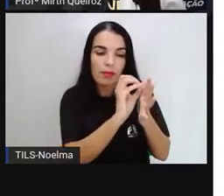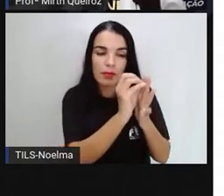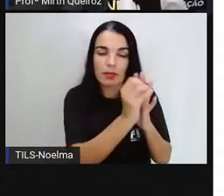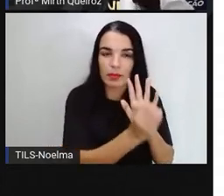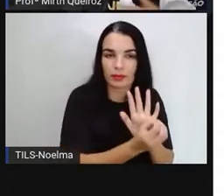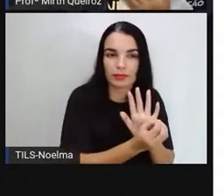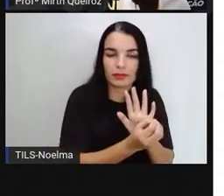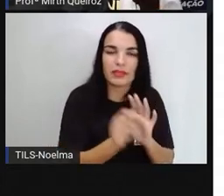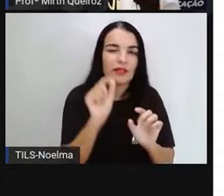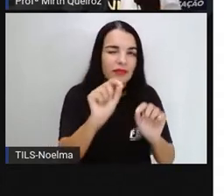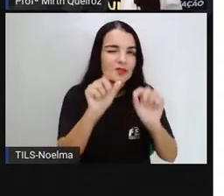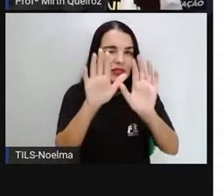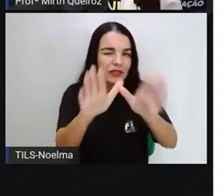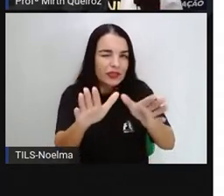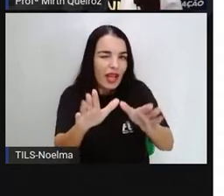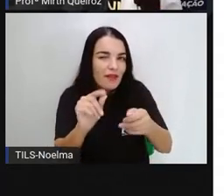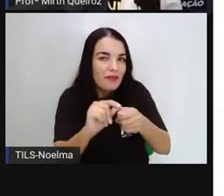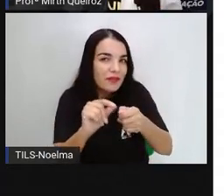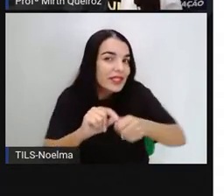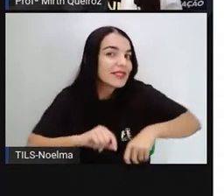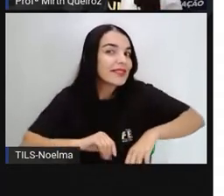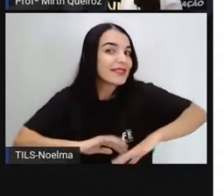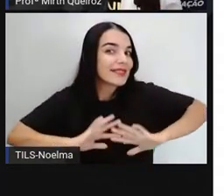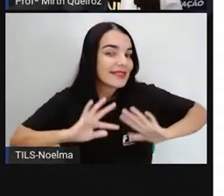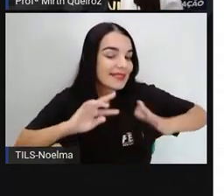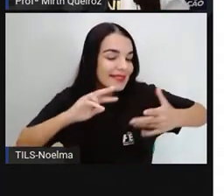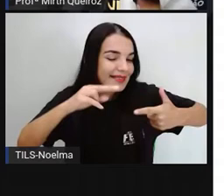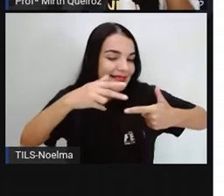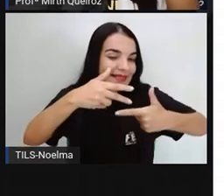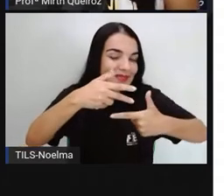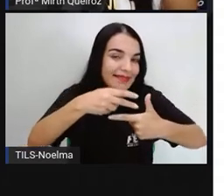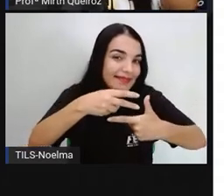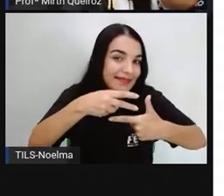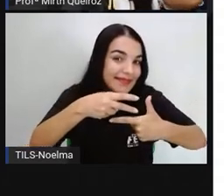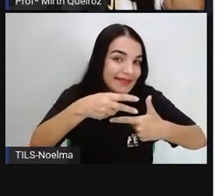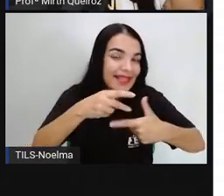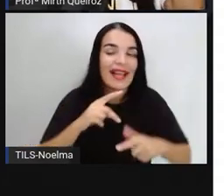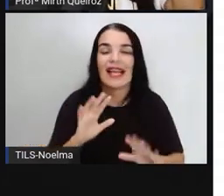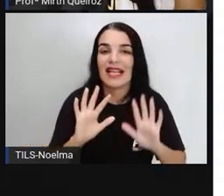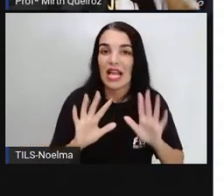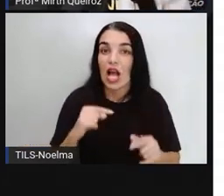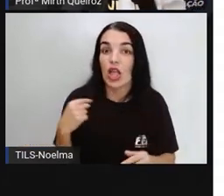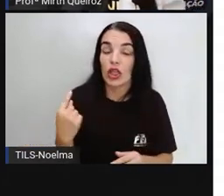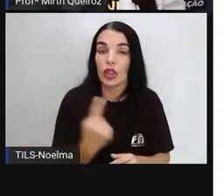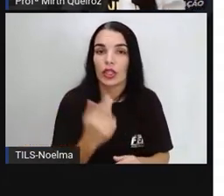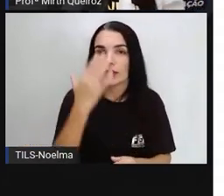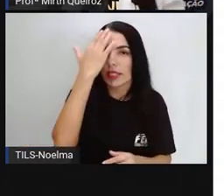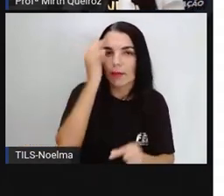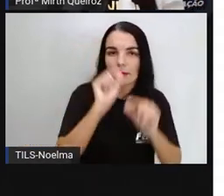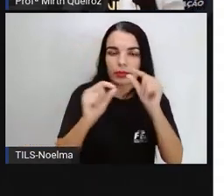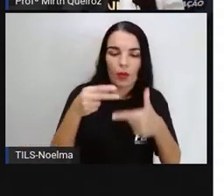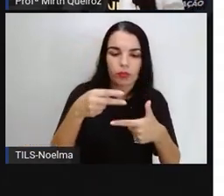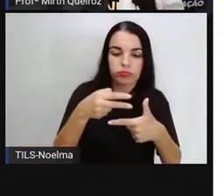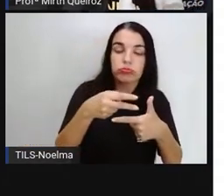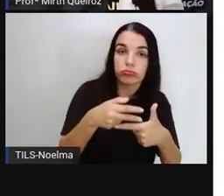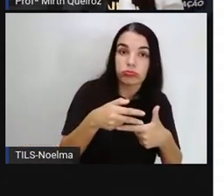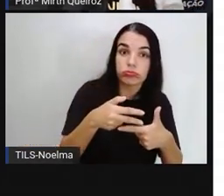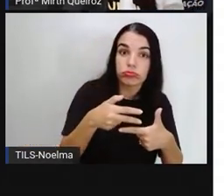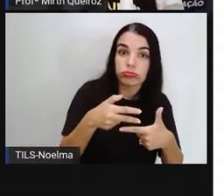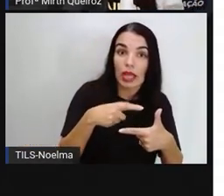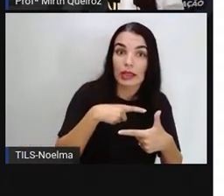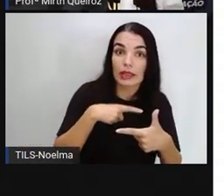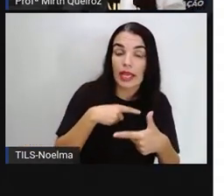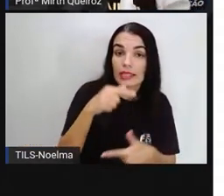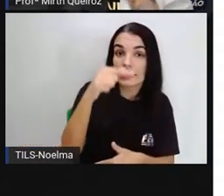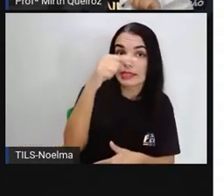E aí, quem já tentou fazer o seu tangram? A gente sabe que o tangram tem sete